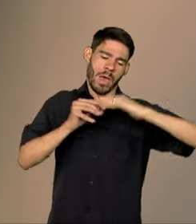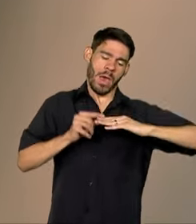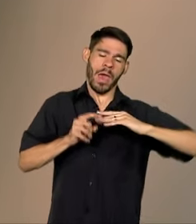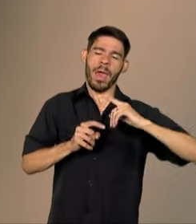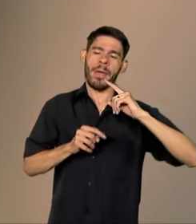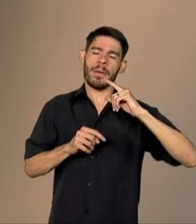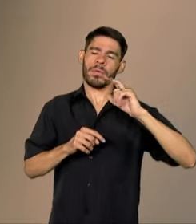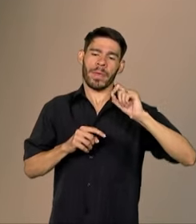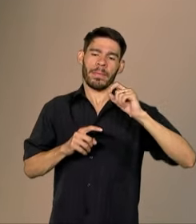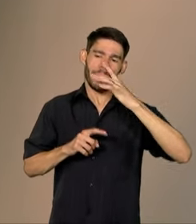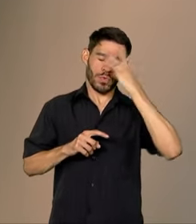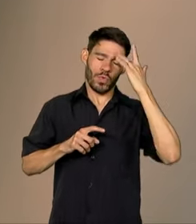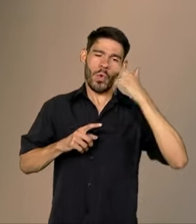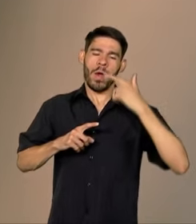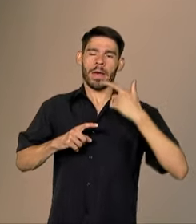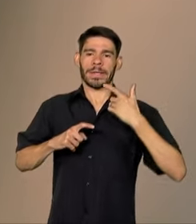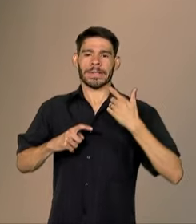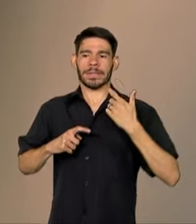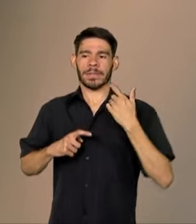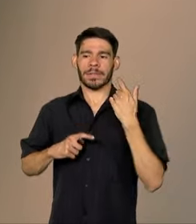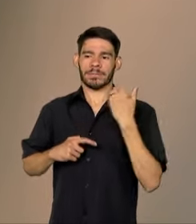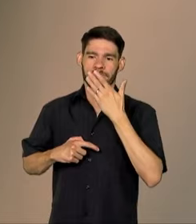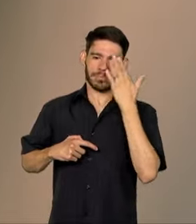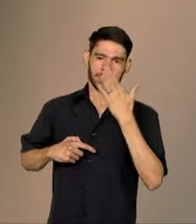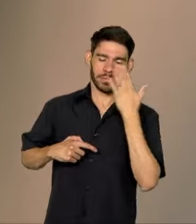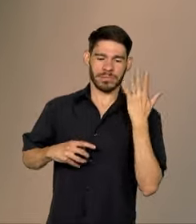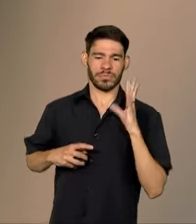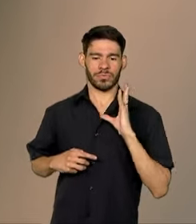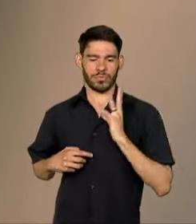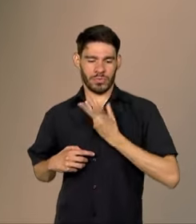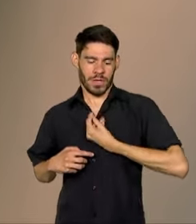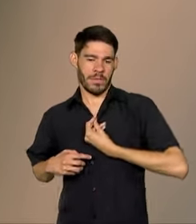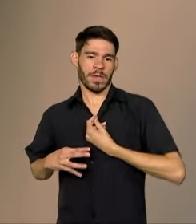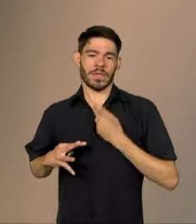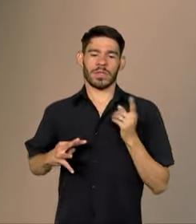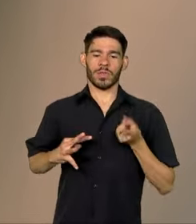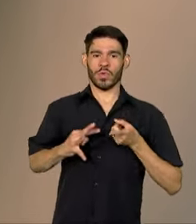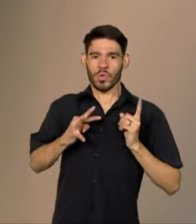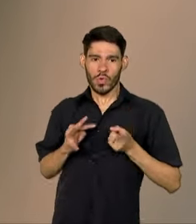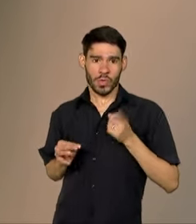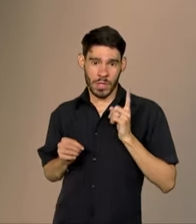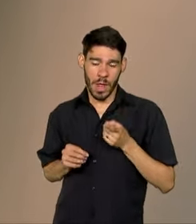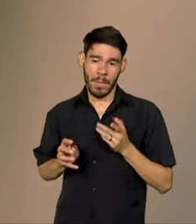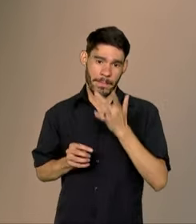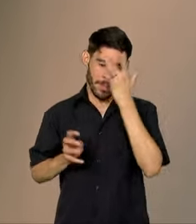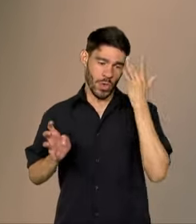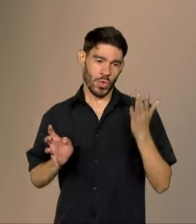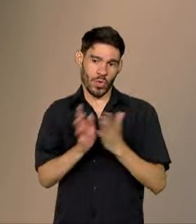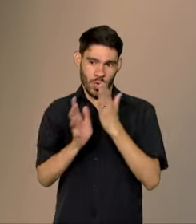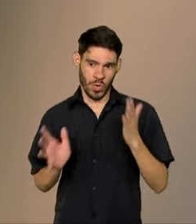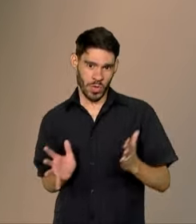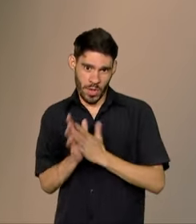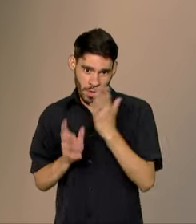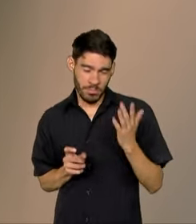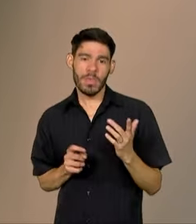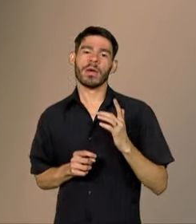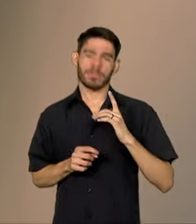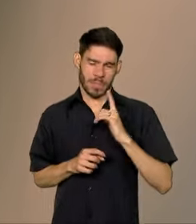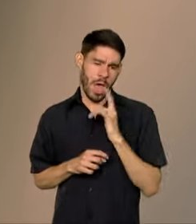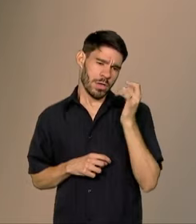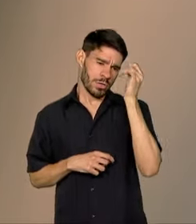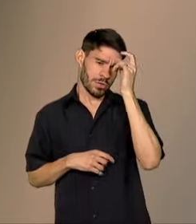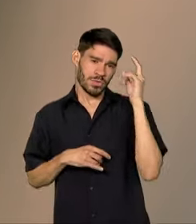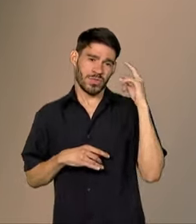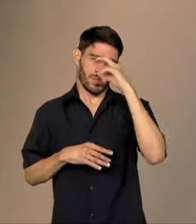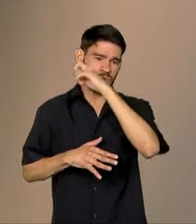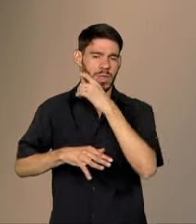do sexo, pessoas transgêneros, travestis, as pessoas mais pobres, essas sofrem dificuldade